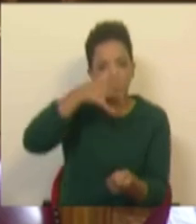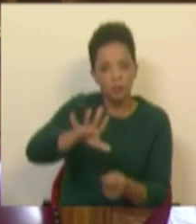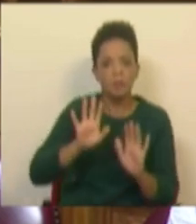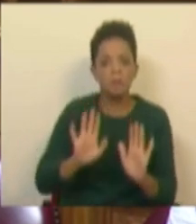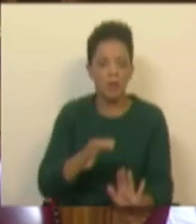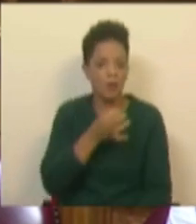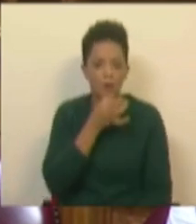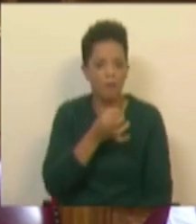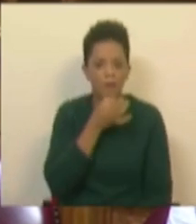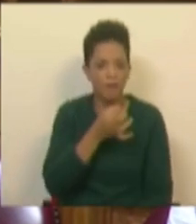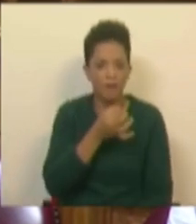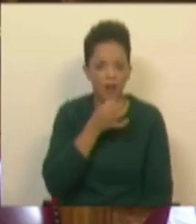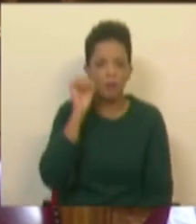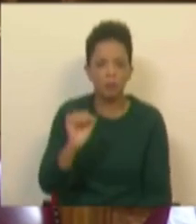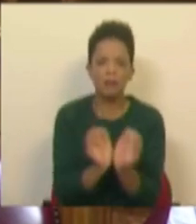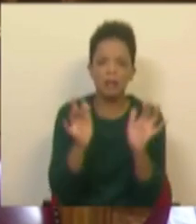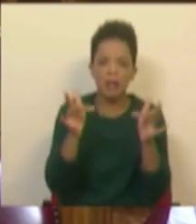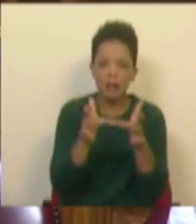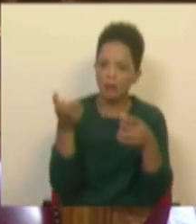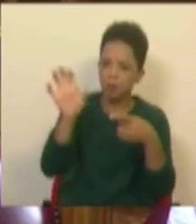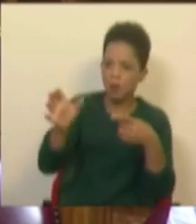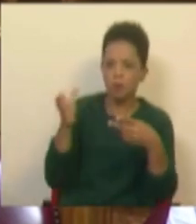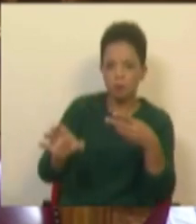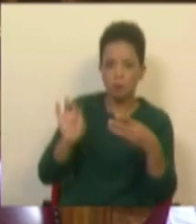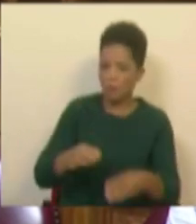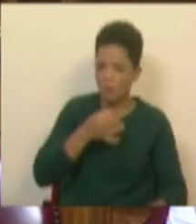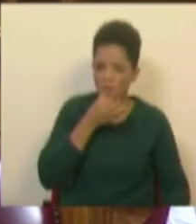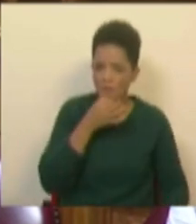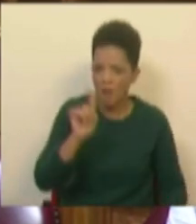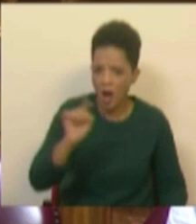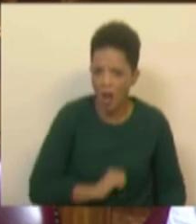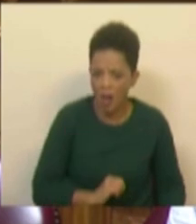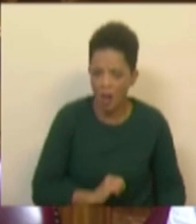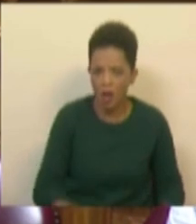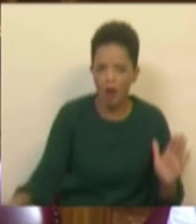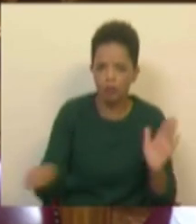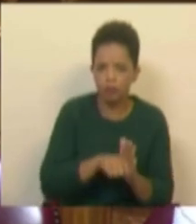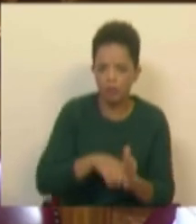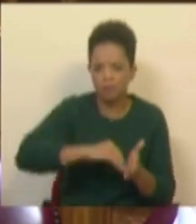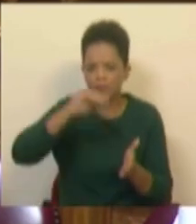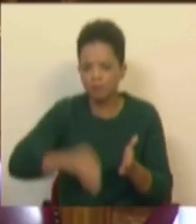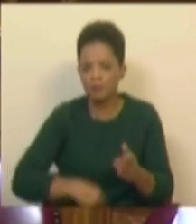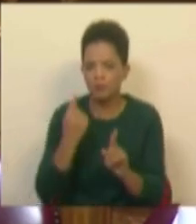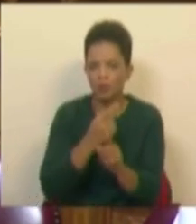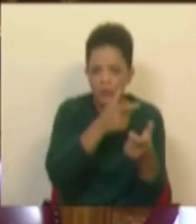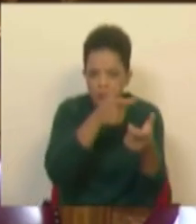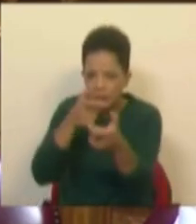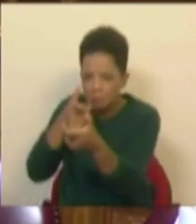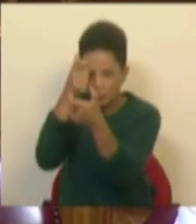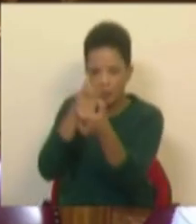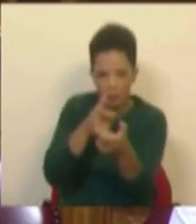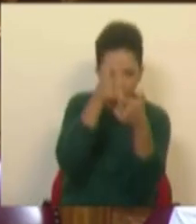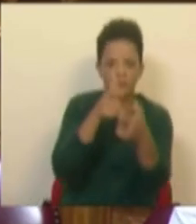naquilo que estava nesses fóruns na internet. Nunca falam das ameaças, da contratação de snipers, da